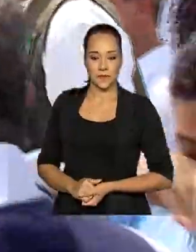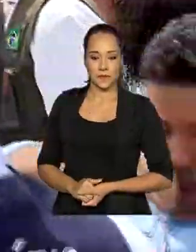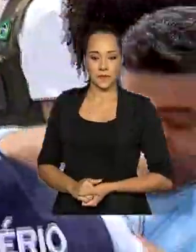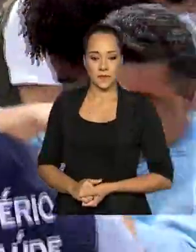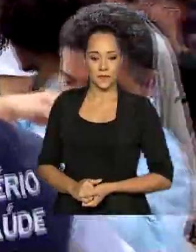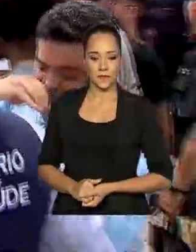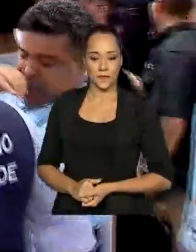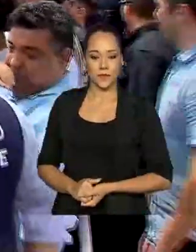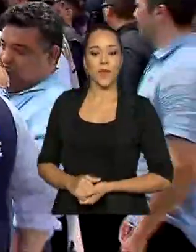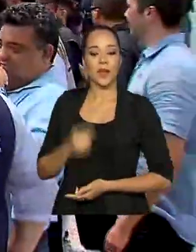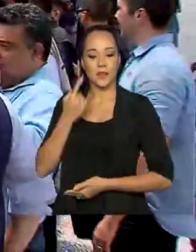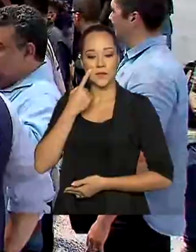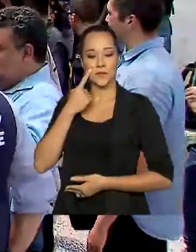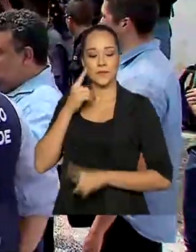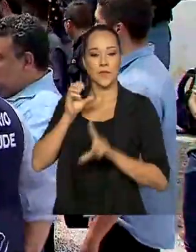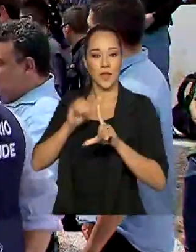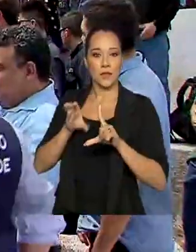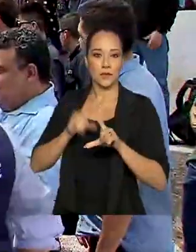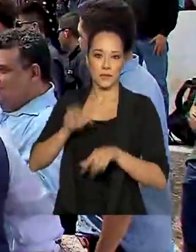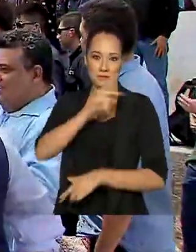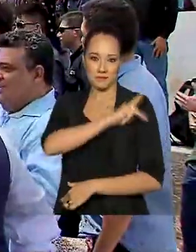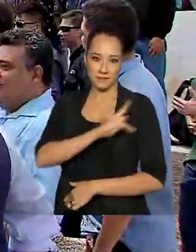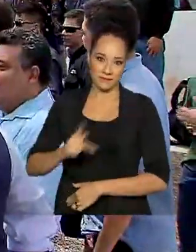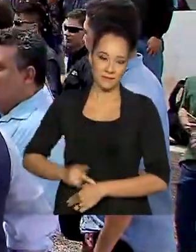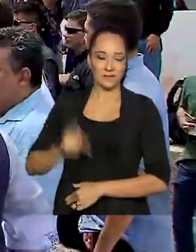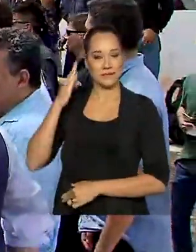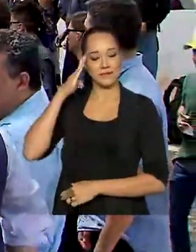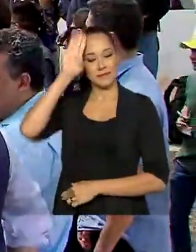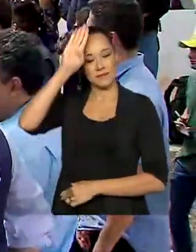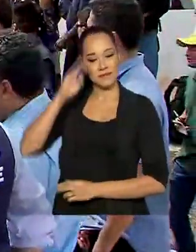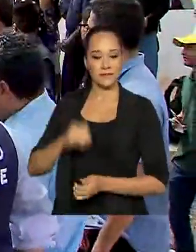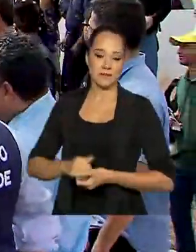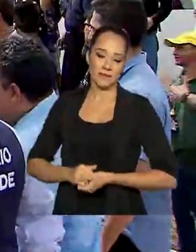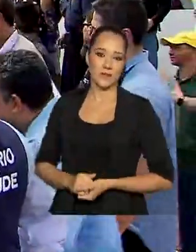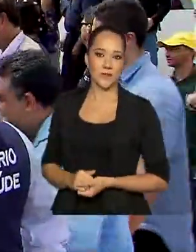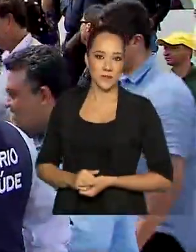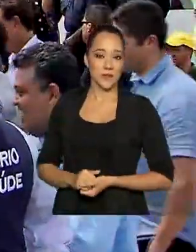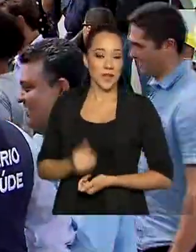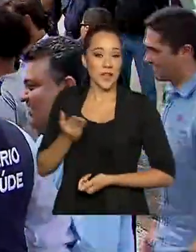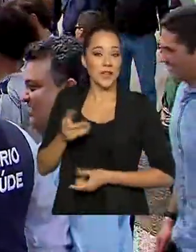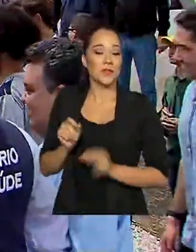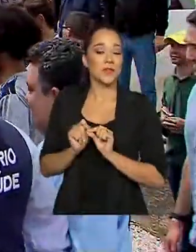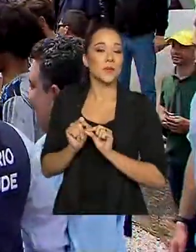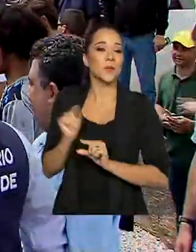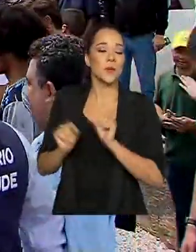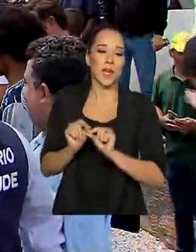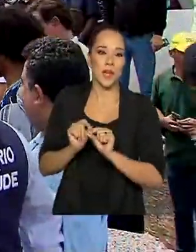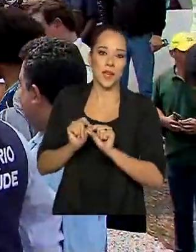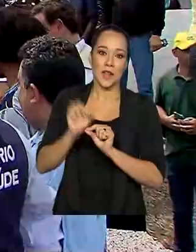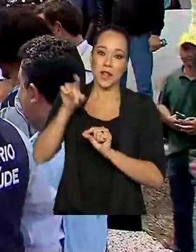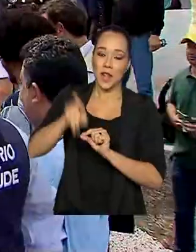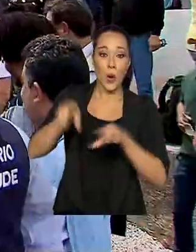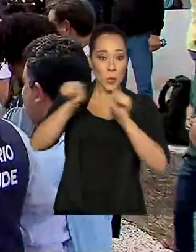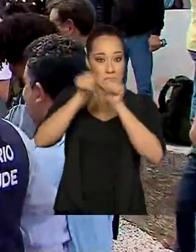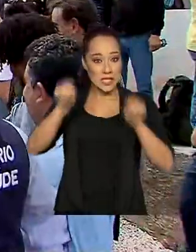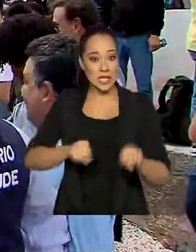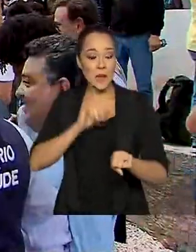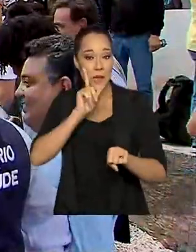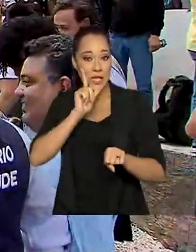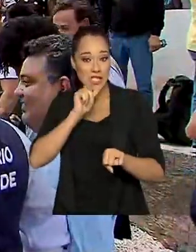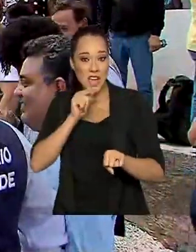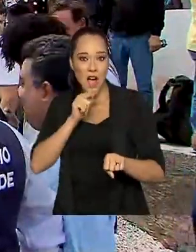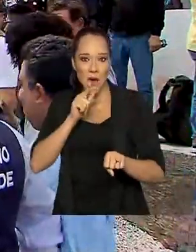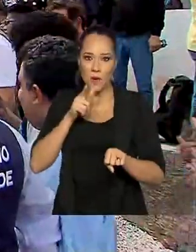Estamos aí acompanhando o presidente Jair Bolsonaro, simbolicamente fazendo o acionamento do sistema de